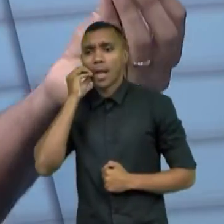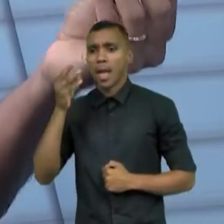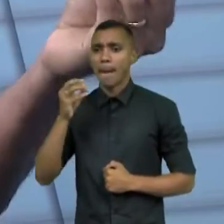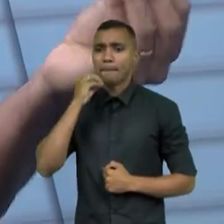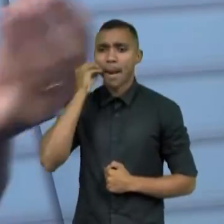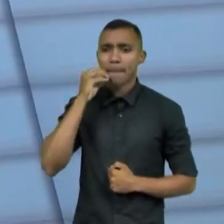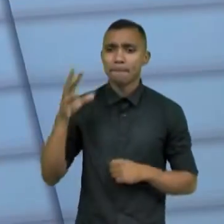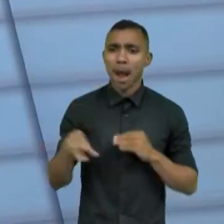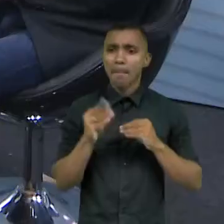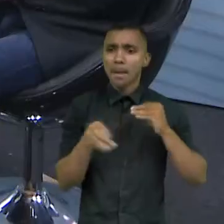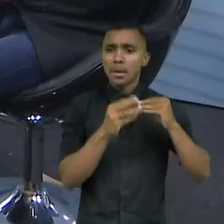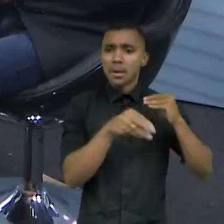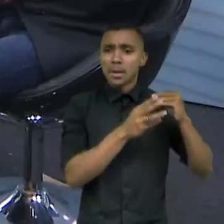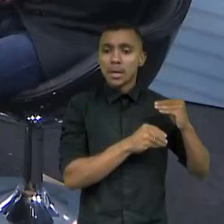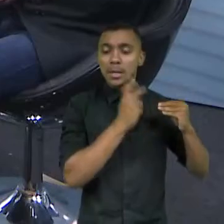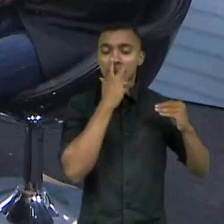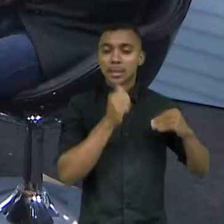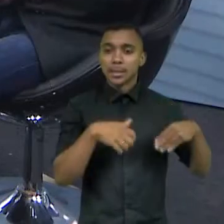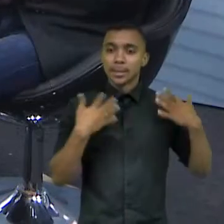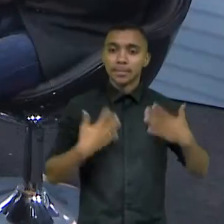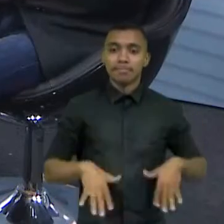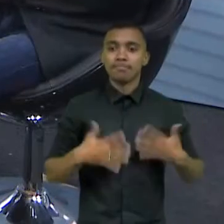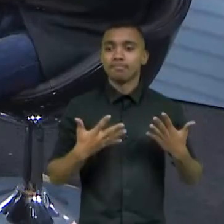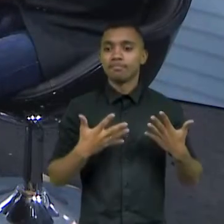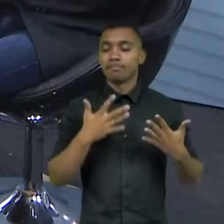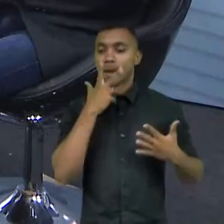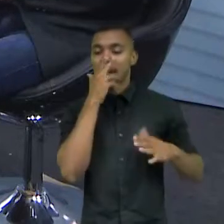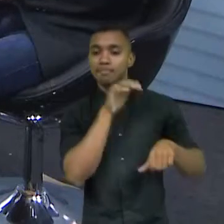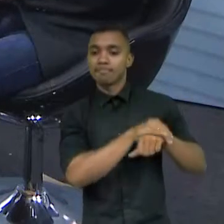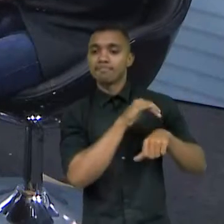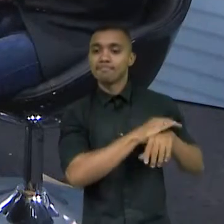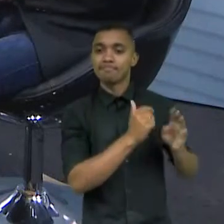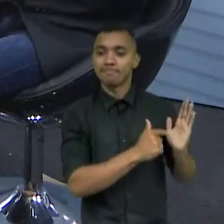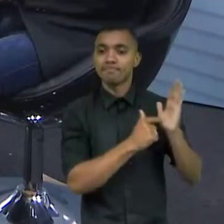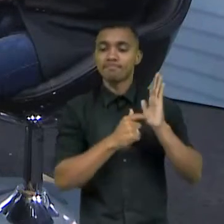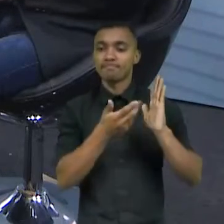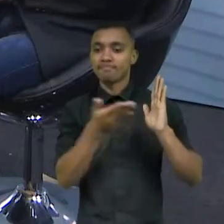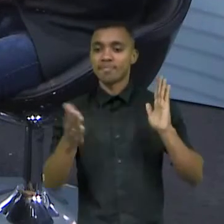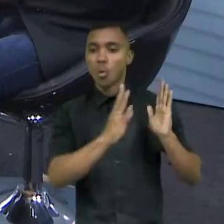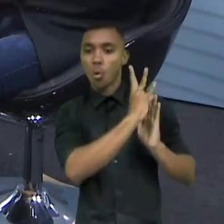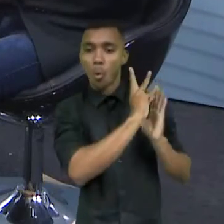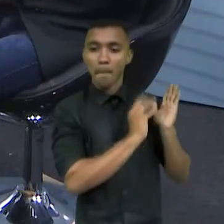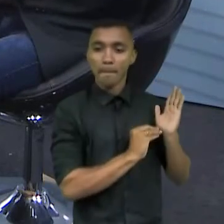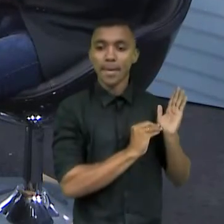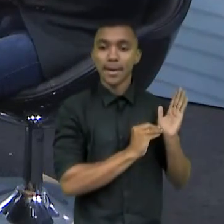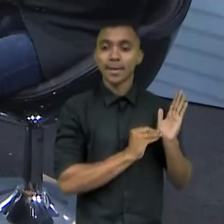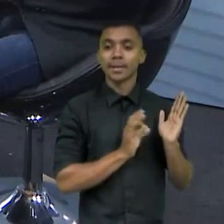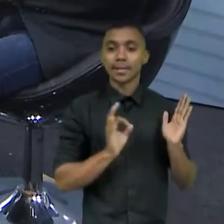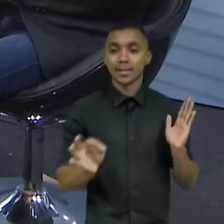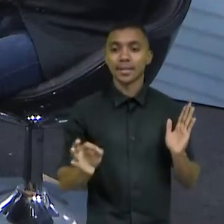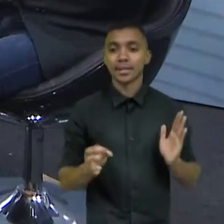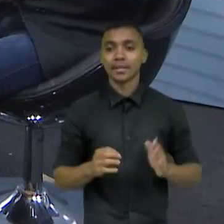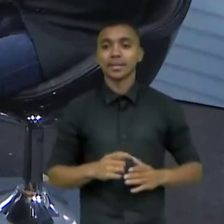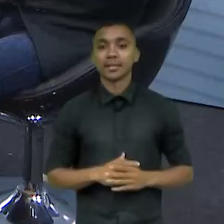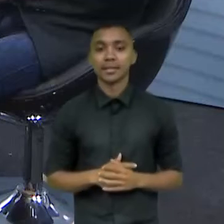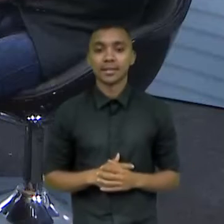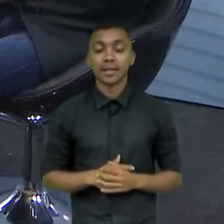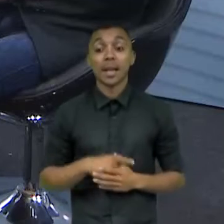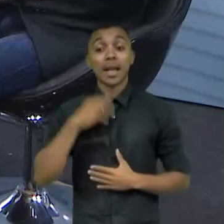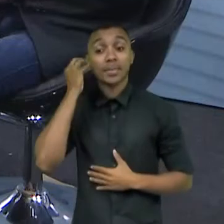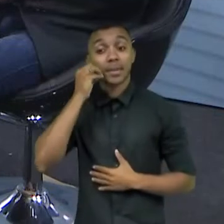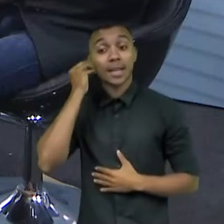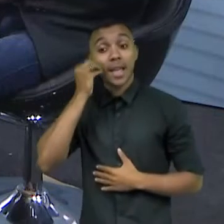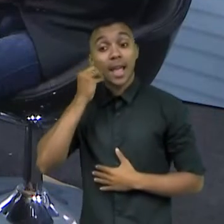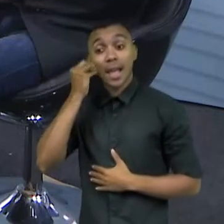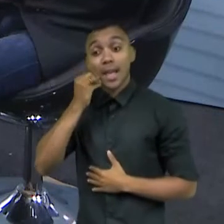trabalho de uma cidade acaba servindo de modelo, servindo de aprendizado para uma outra, cada qual tem sua particularidade, experiências.